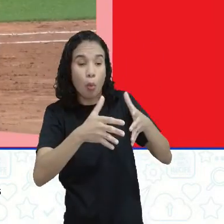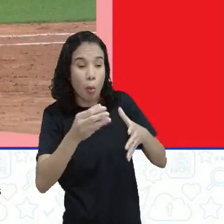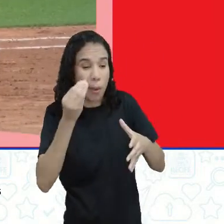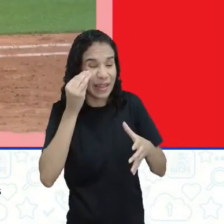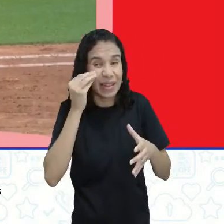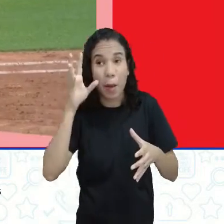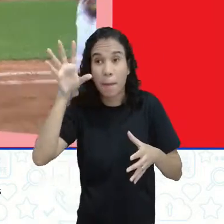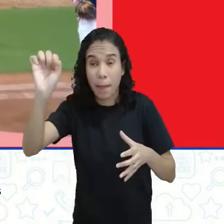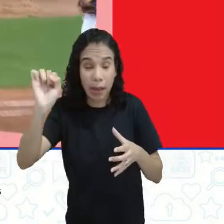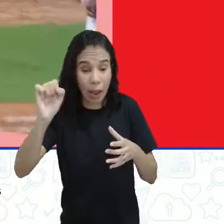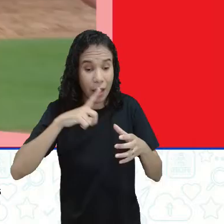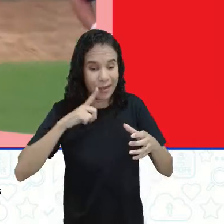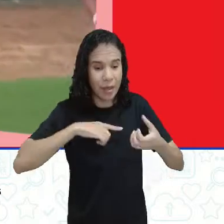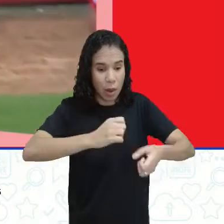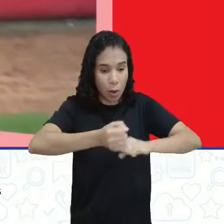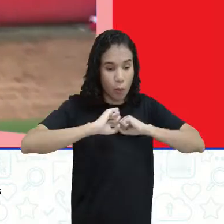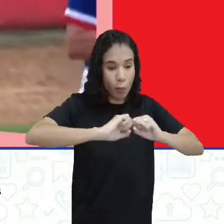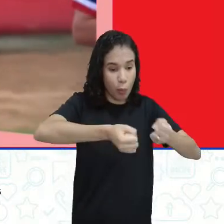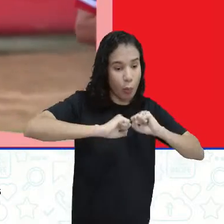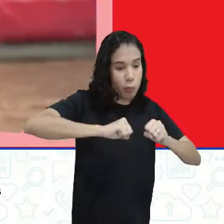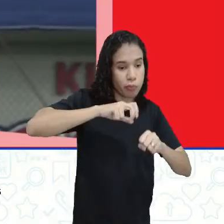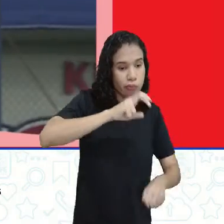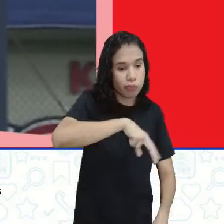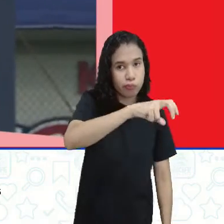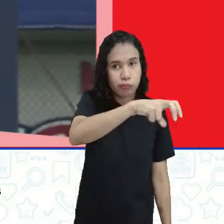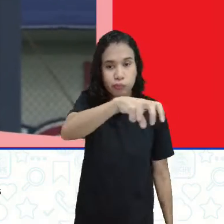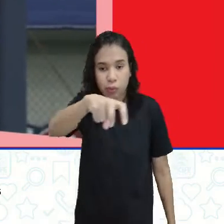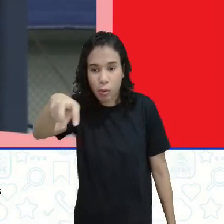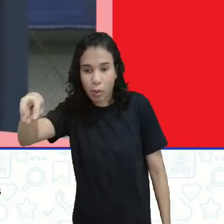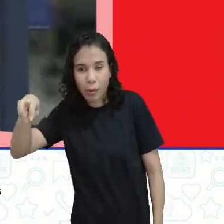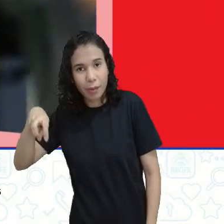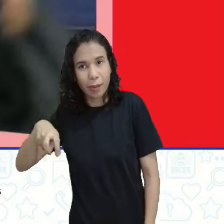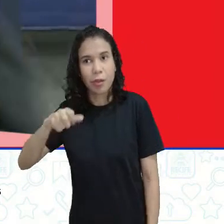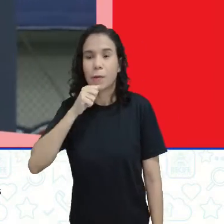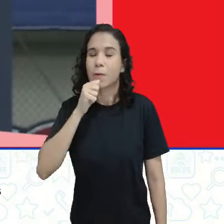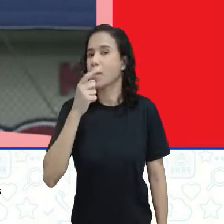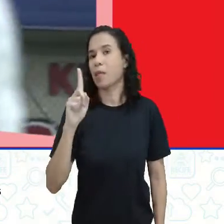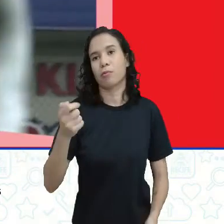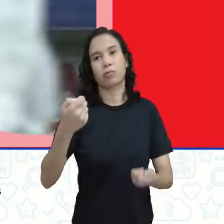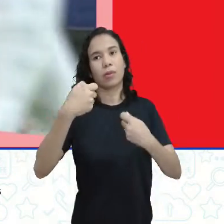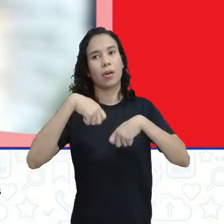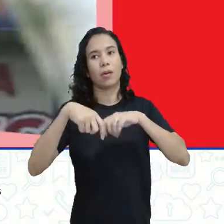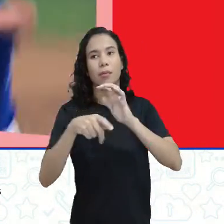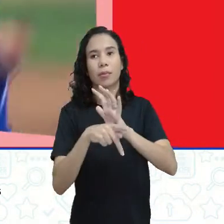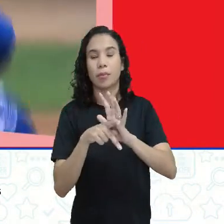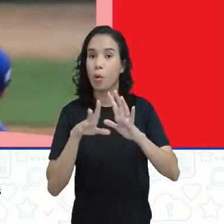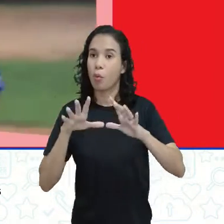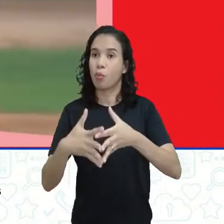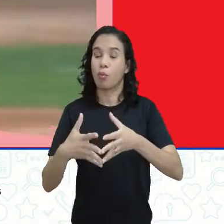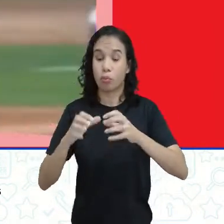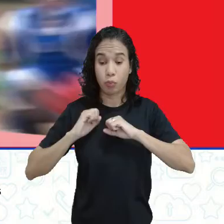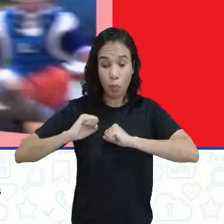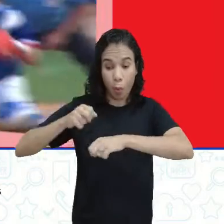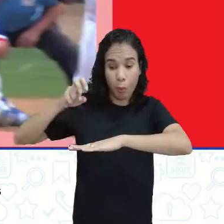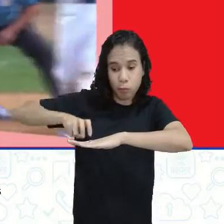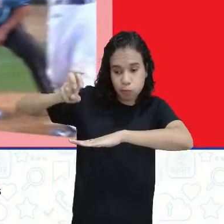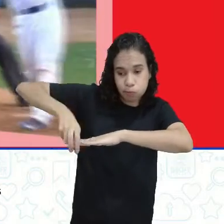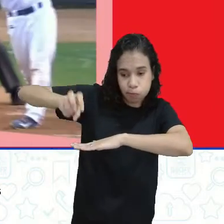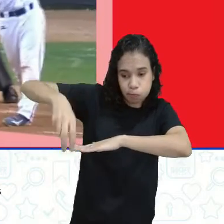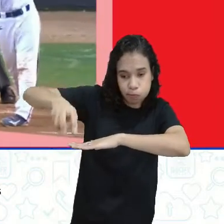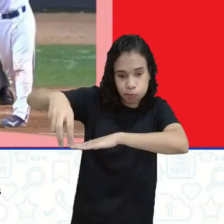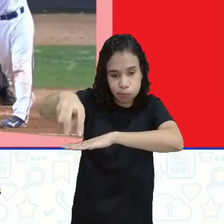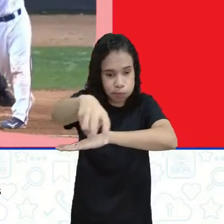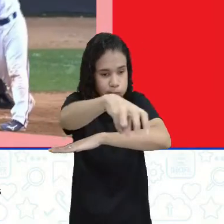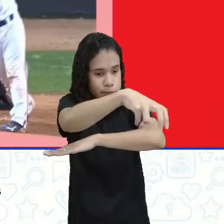lá recuperar enquanto ele está correndo, né? Enquanto eles não recuperarem e devolverem a bola, a equipe vai lá correndo e marcando os seus